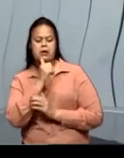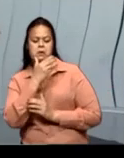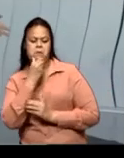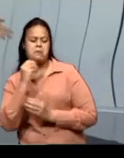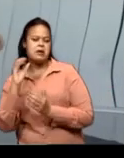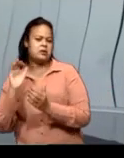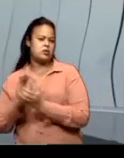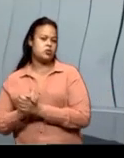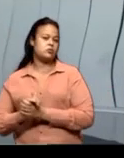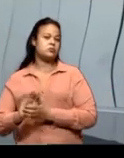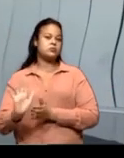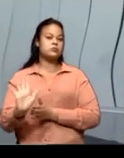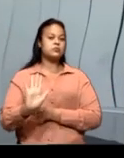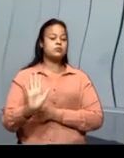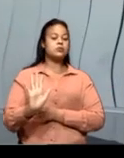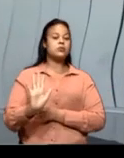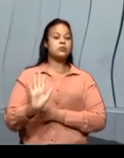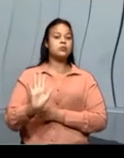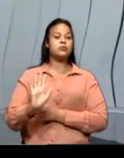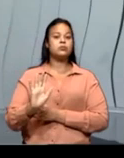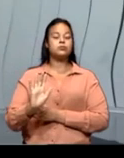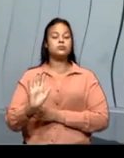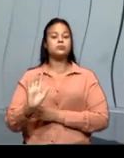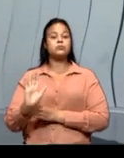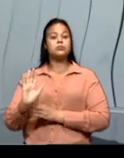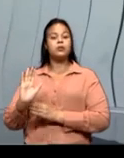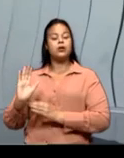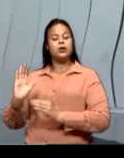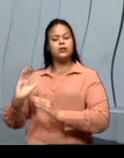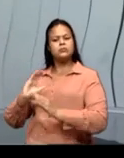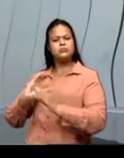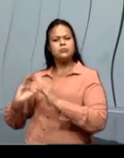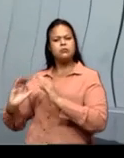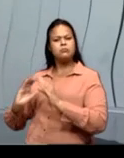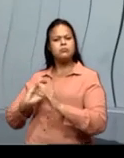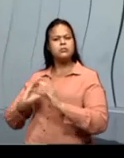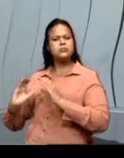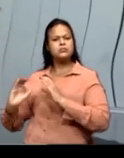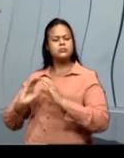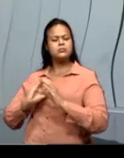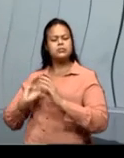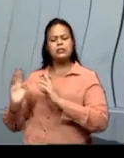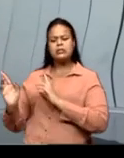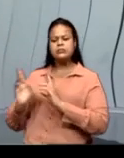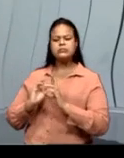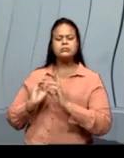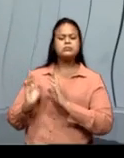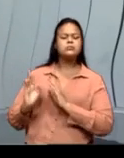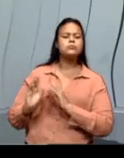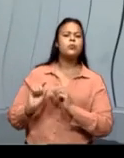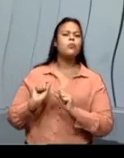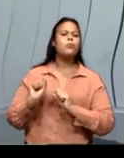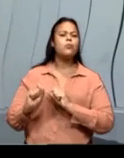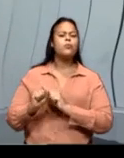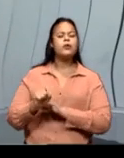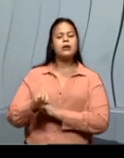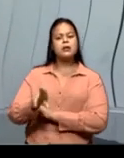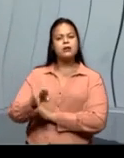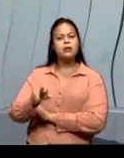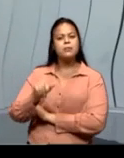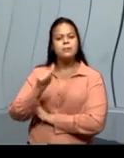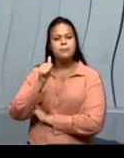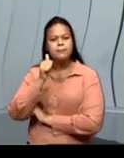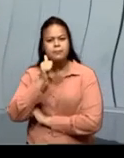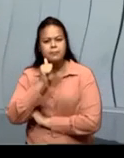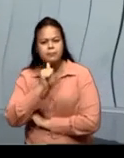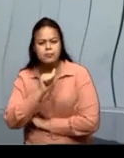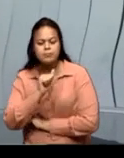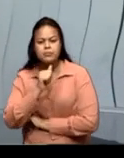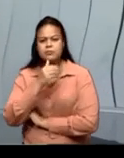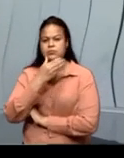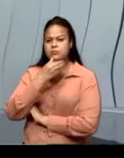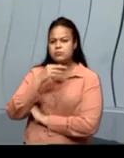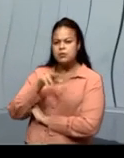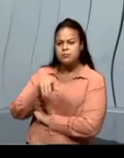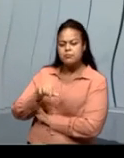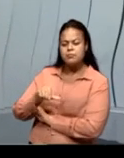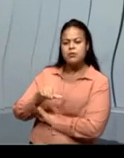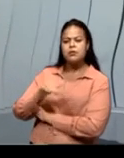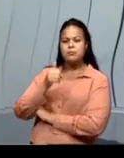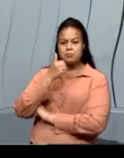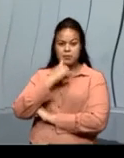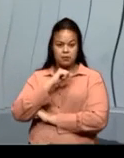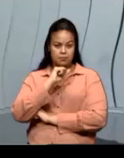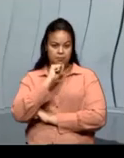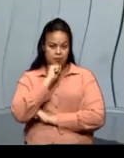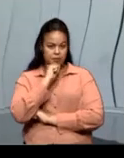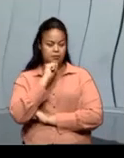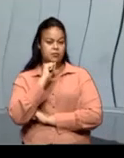mas nos nossos relacionamentos com o irmão, com a mãe, com os colegas, com os